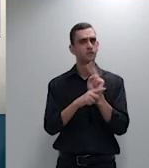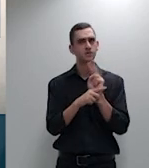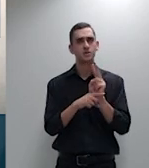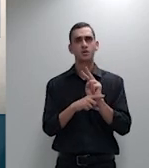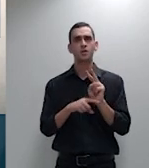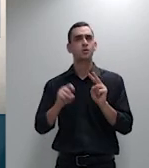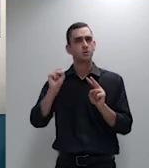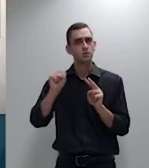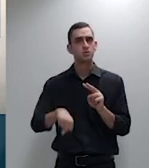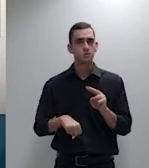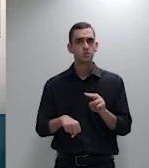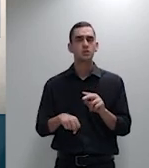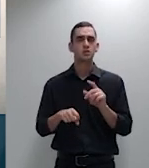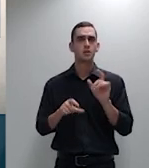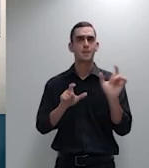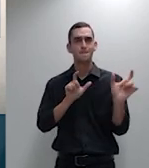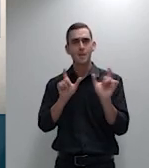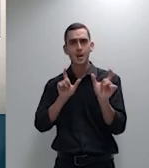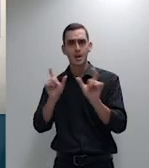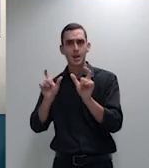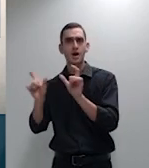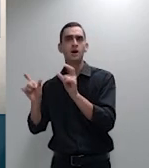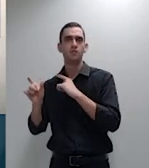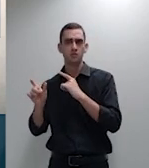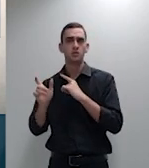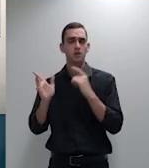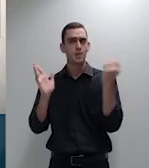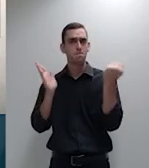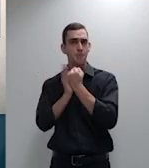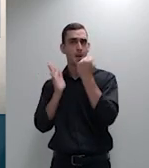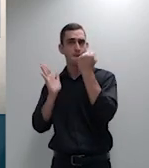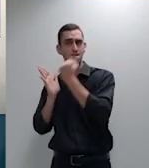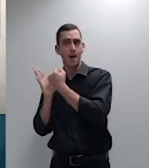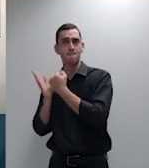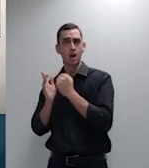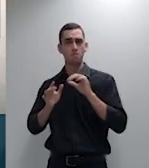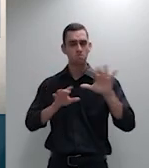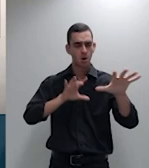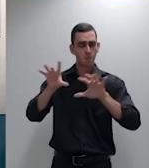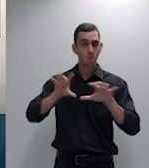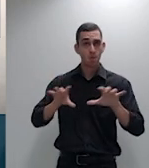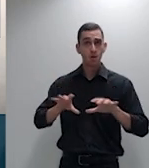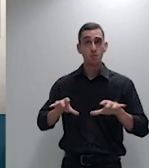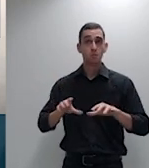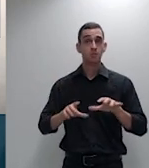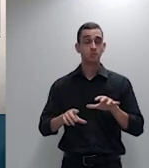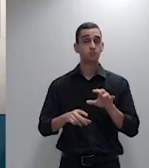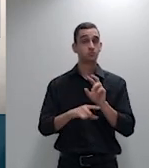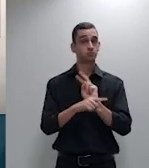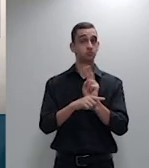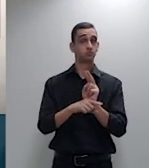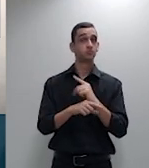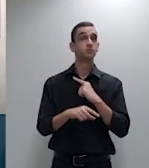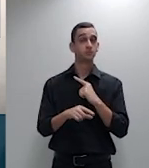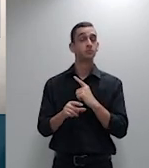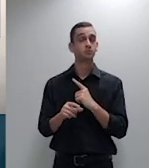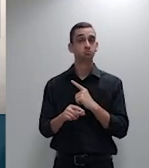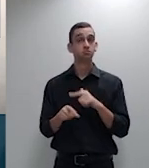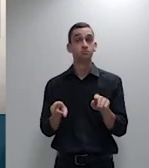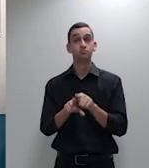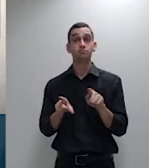chapadas os carimbos das nossas agências reguladoras e prossegue o Tribunal de Contas a agência não